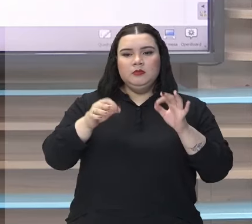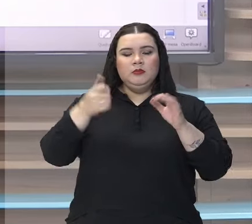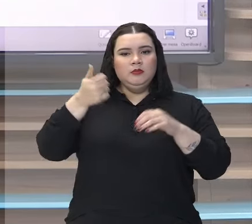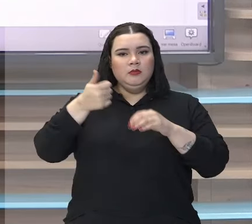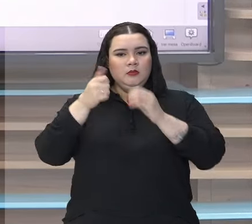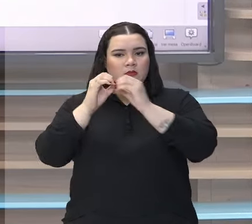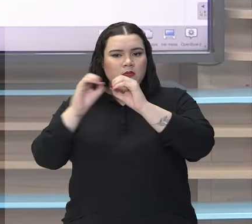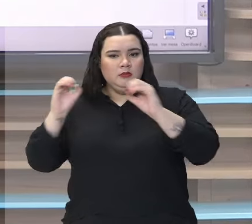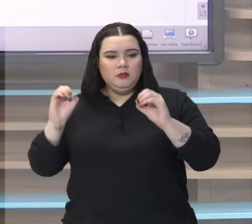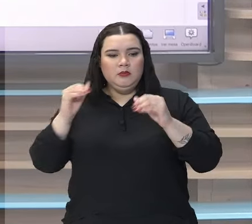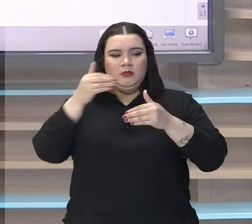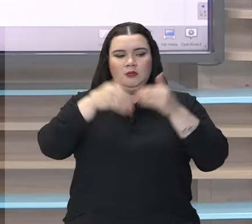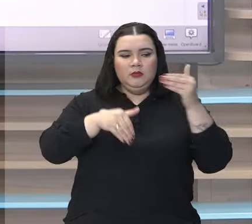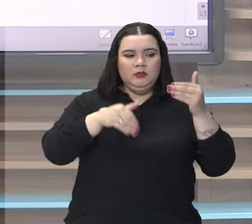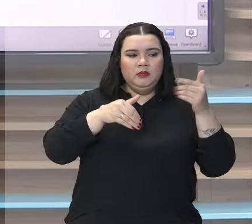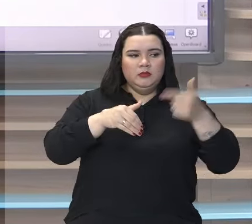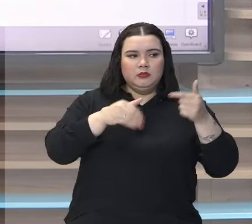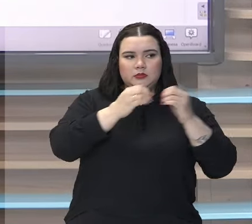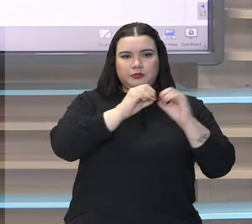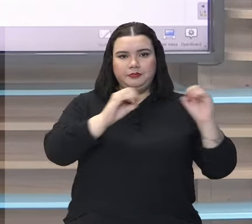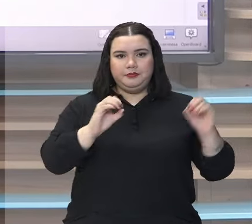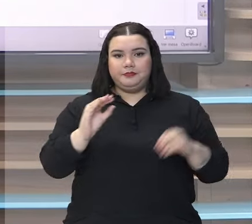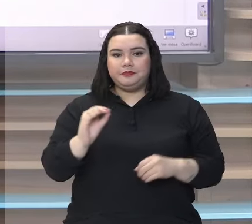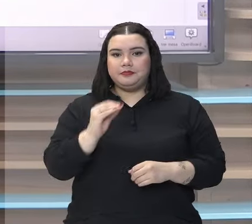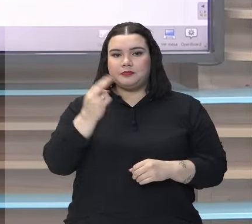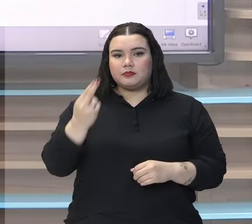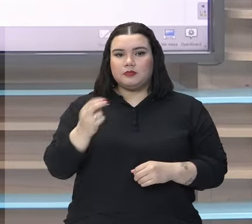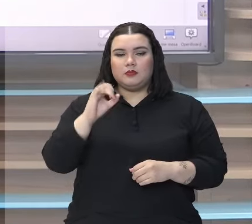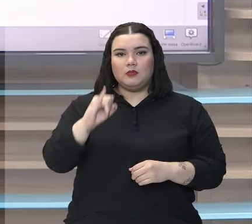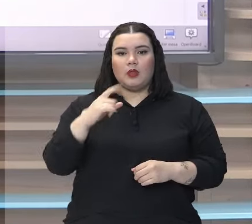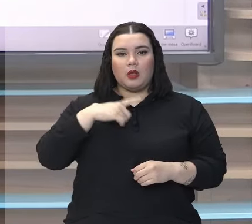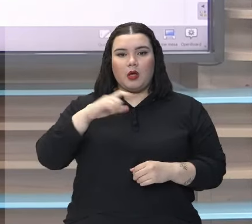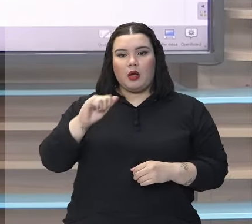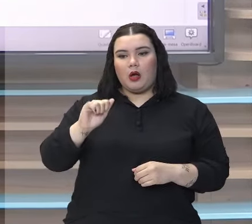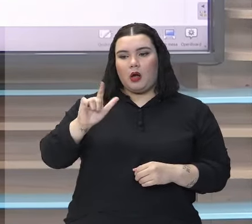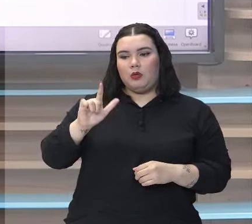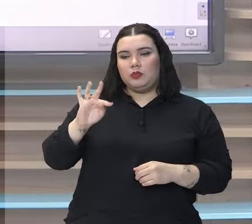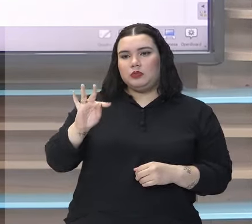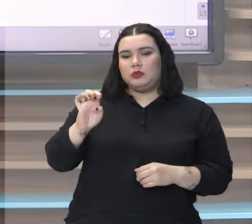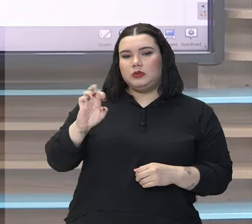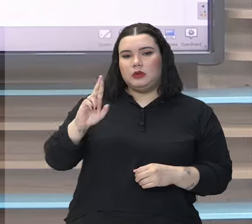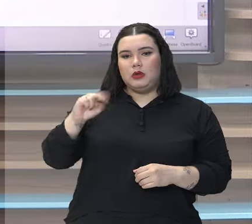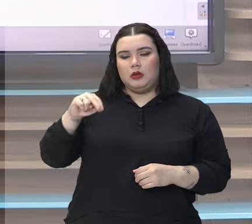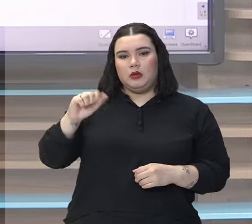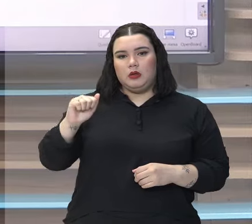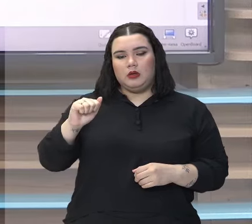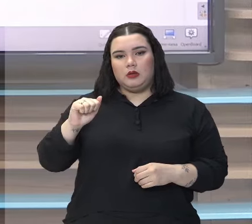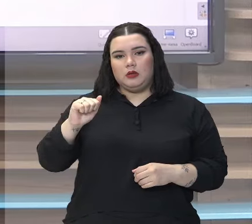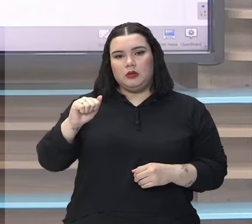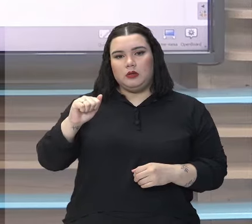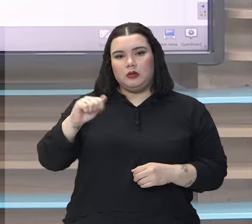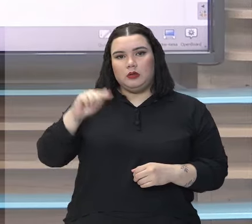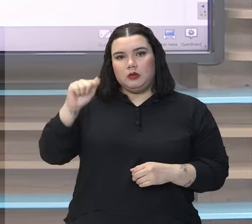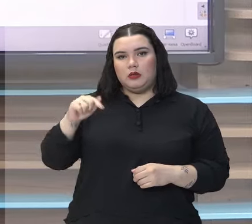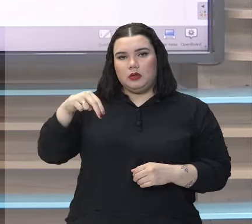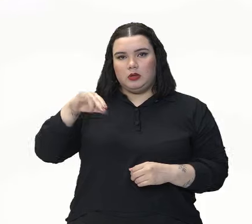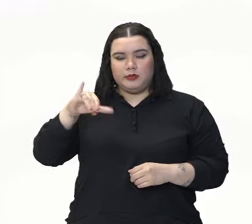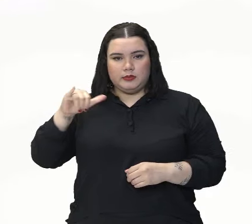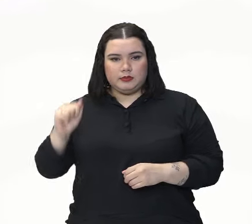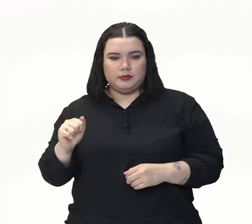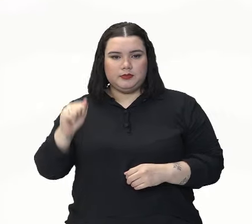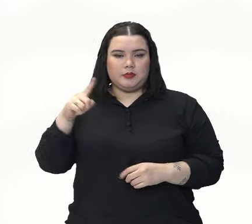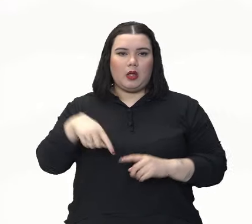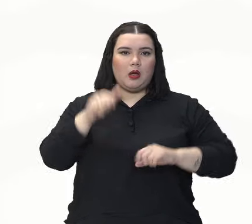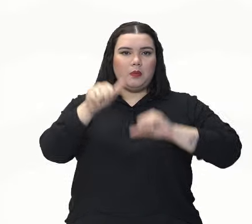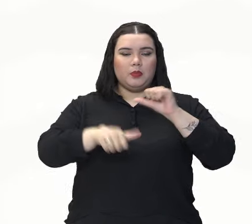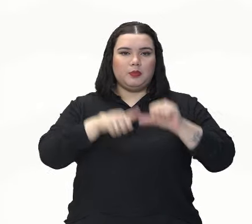oração, ou se ela está alternando, né? A alternância também, nós temos algumas conjunções.